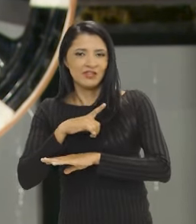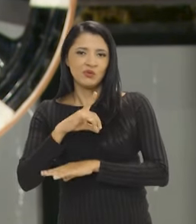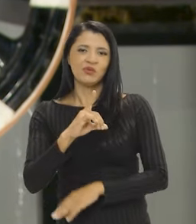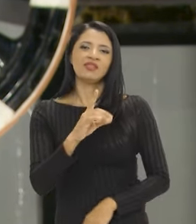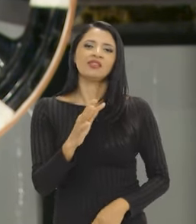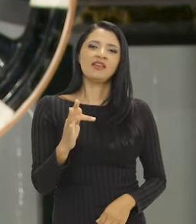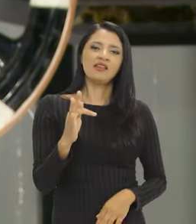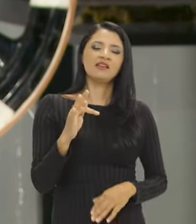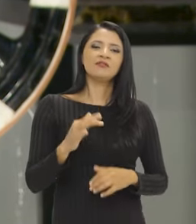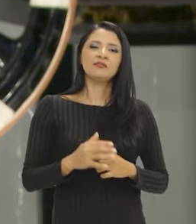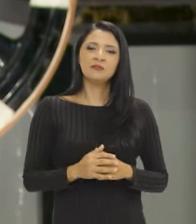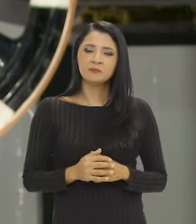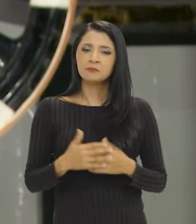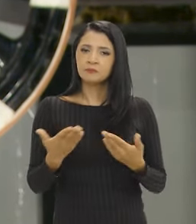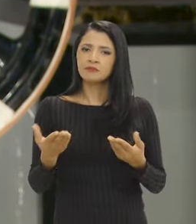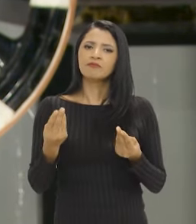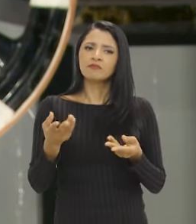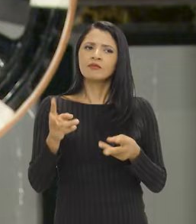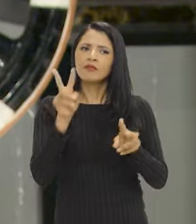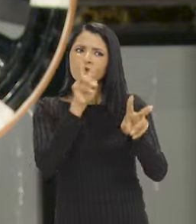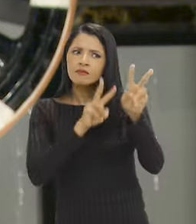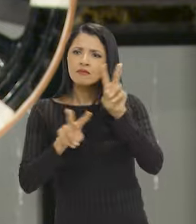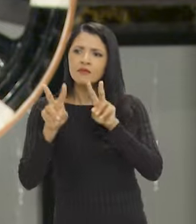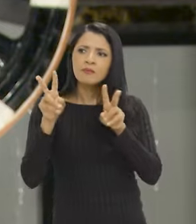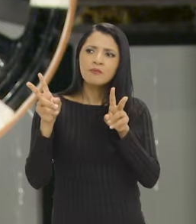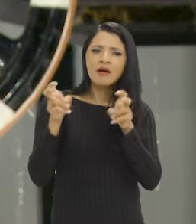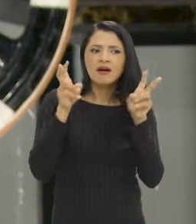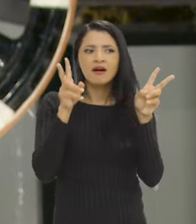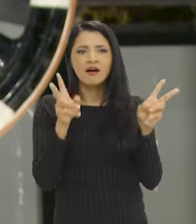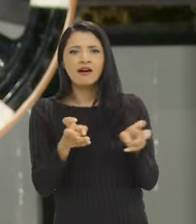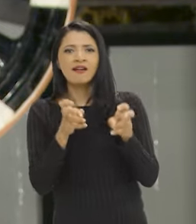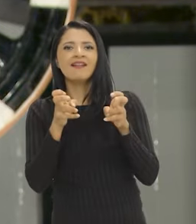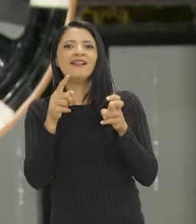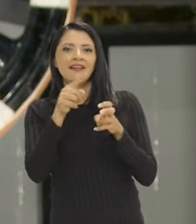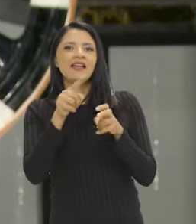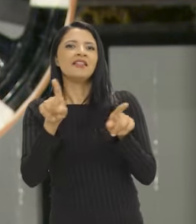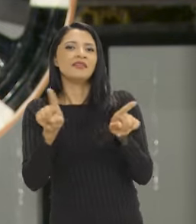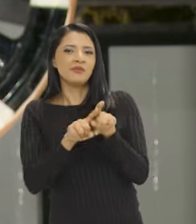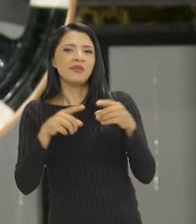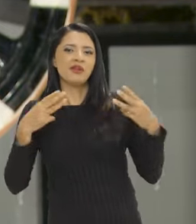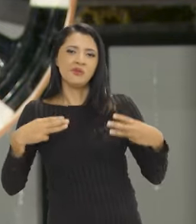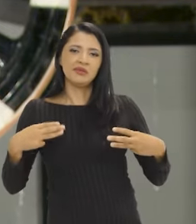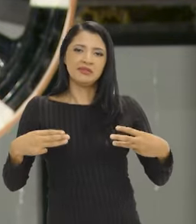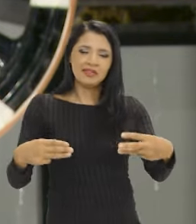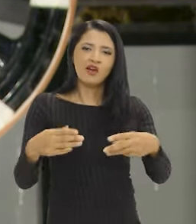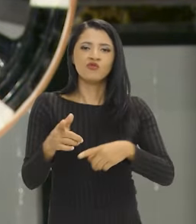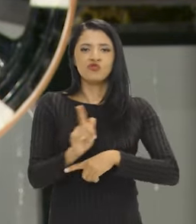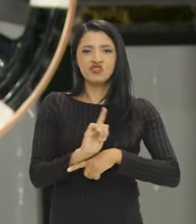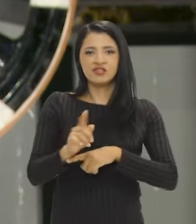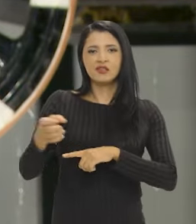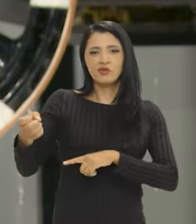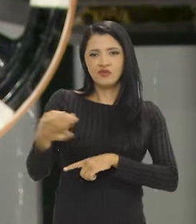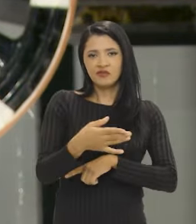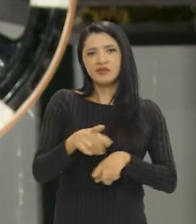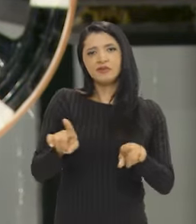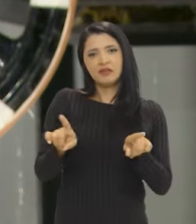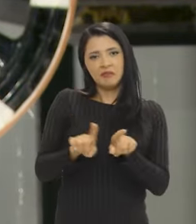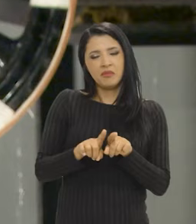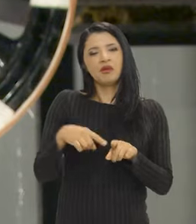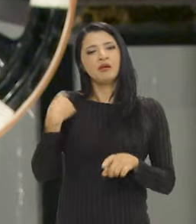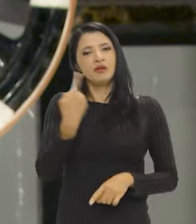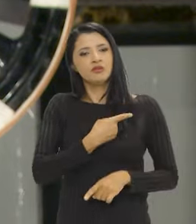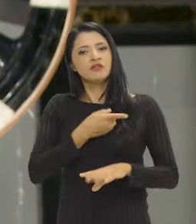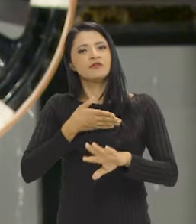do Distrito Federal, dando visibilidade a essas, e até mesmo o Ministério da Gestão e da Inovação. A gente